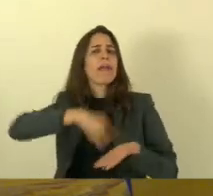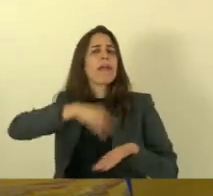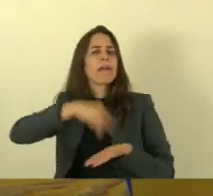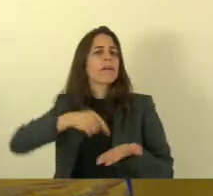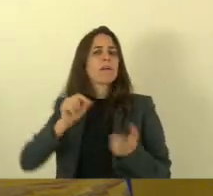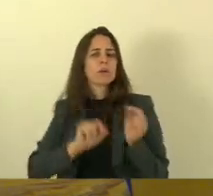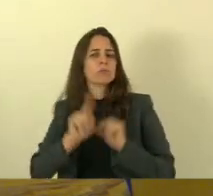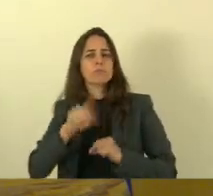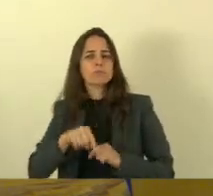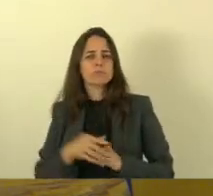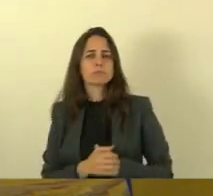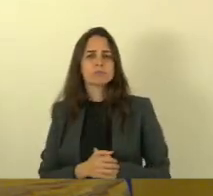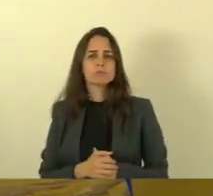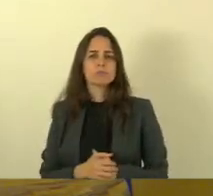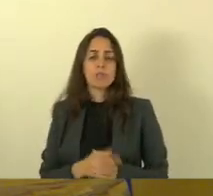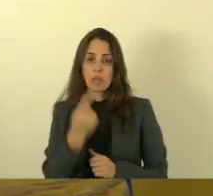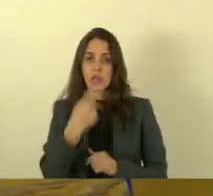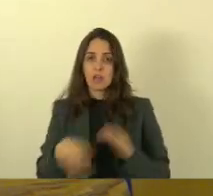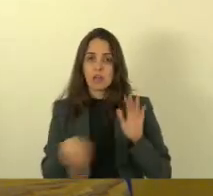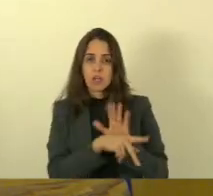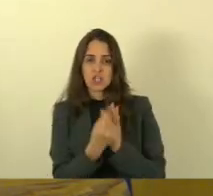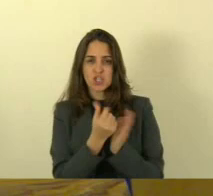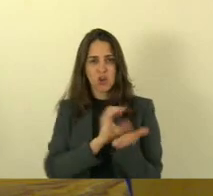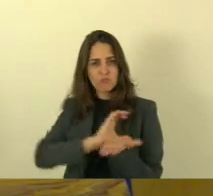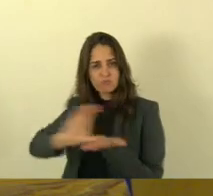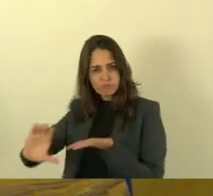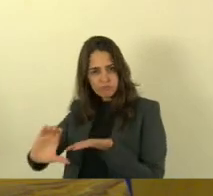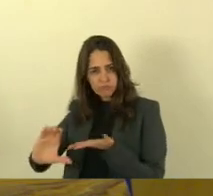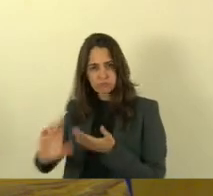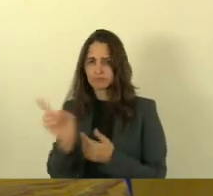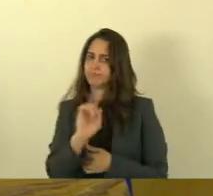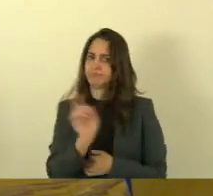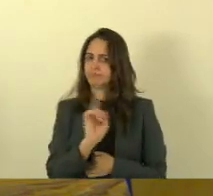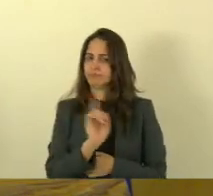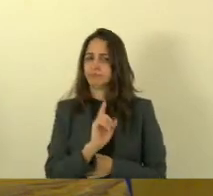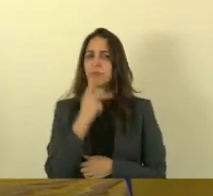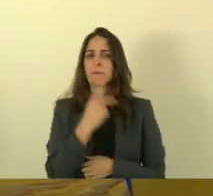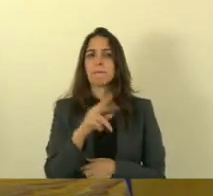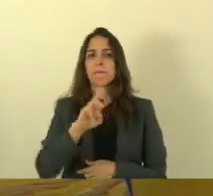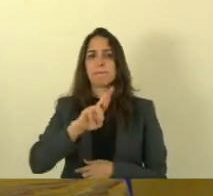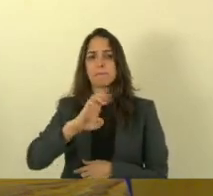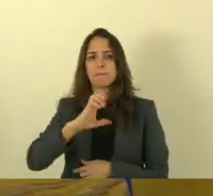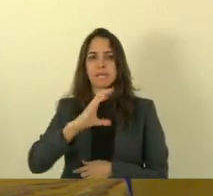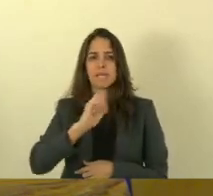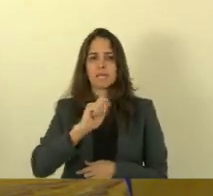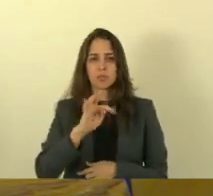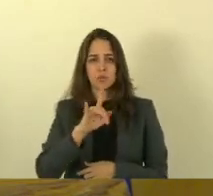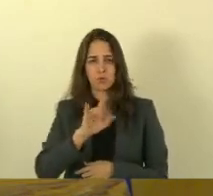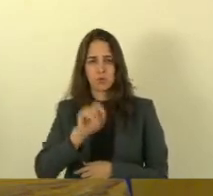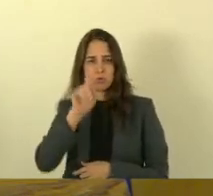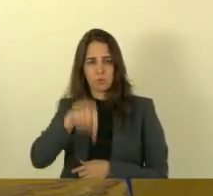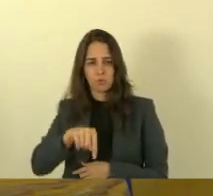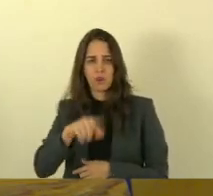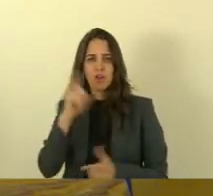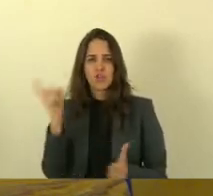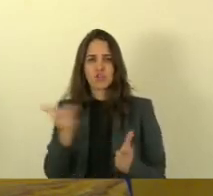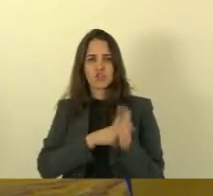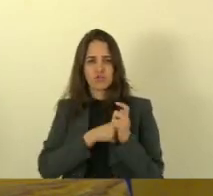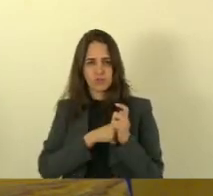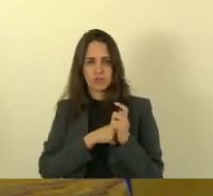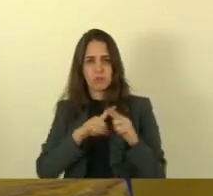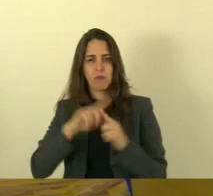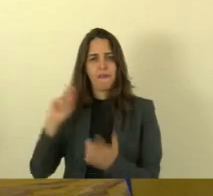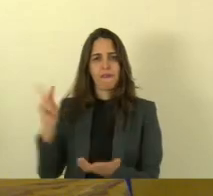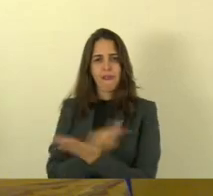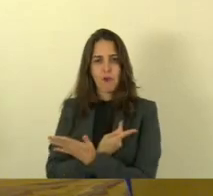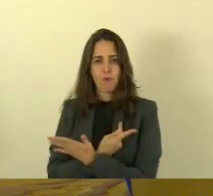é um dinheiro para alguém não precatório é uma dívida devido por um erro por